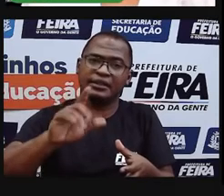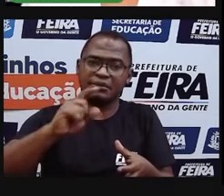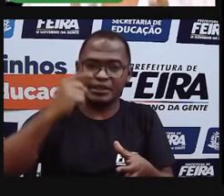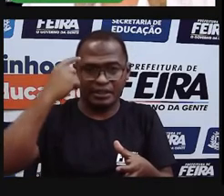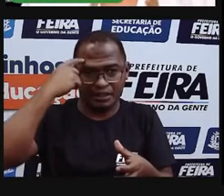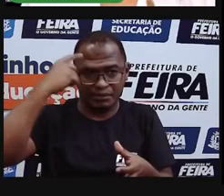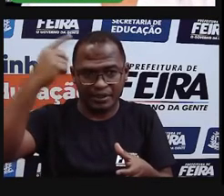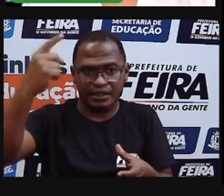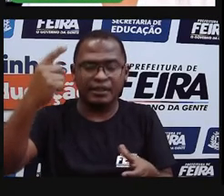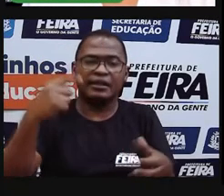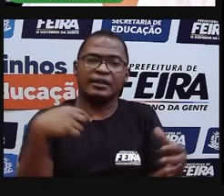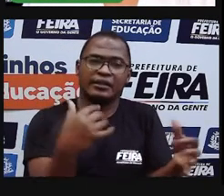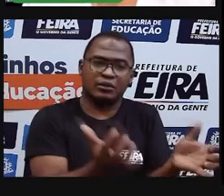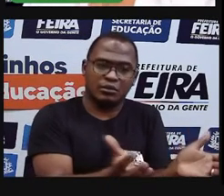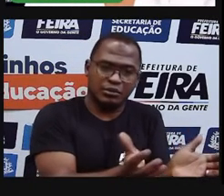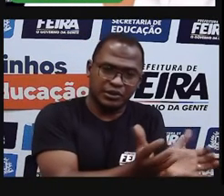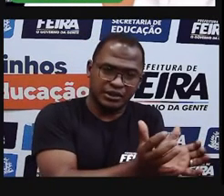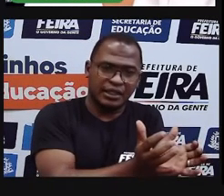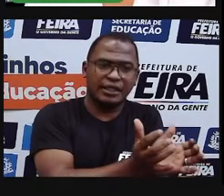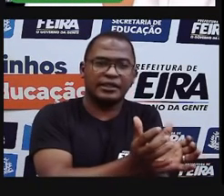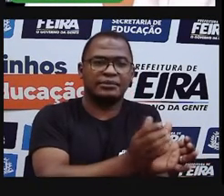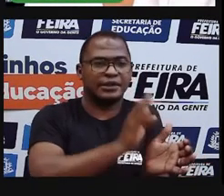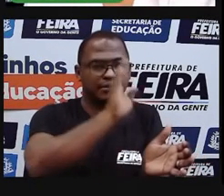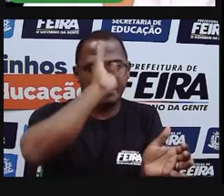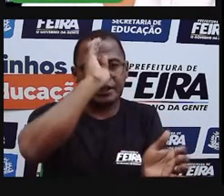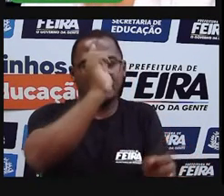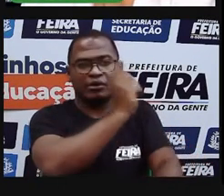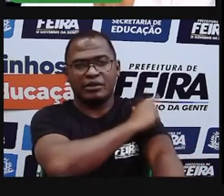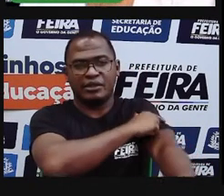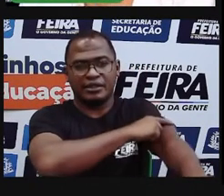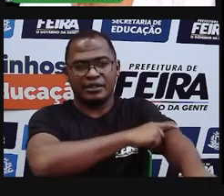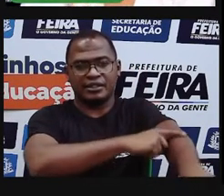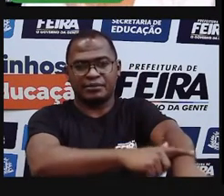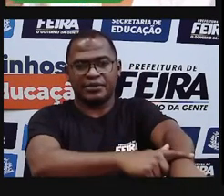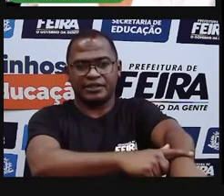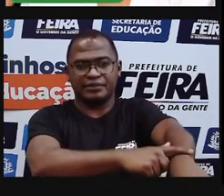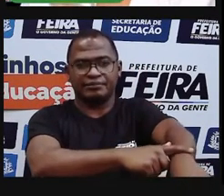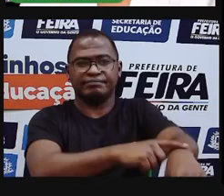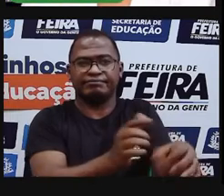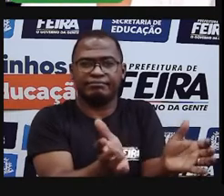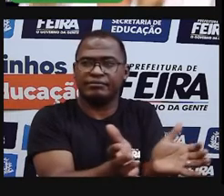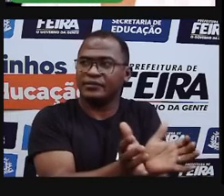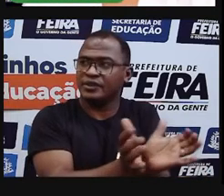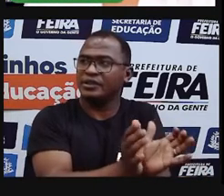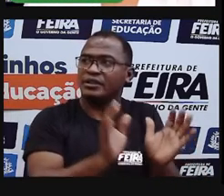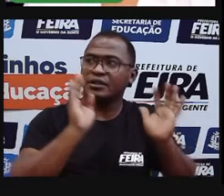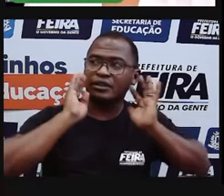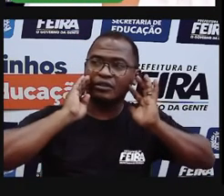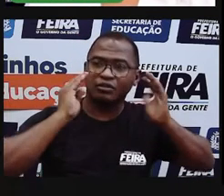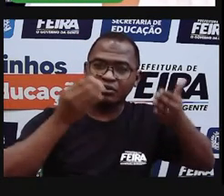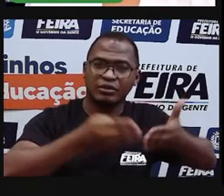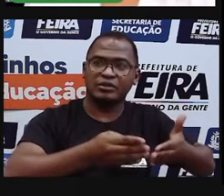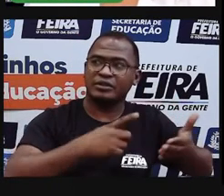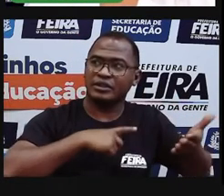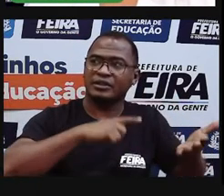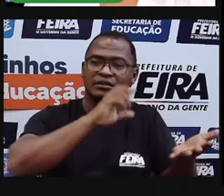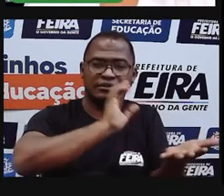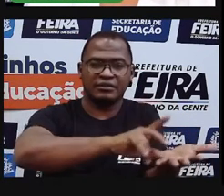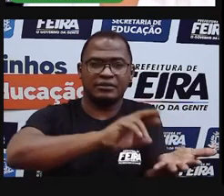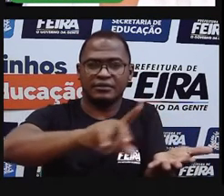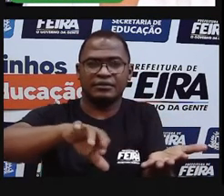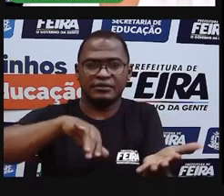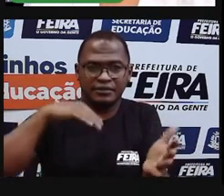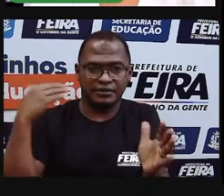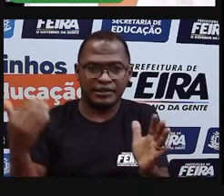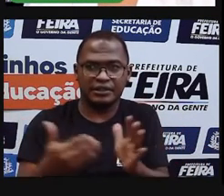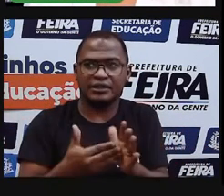tem, geralmente, um objetivo comum naquela comunidade, né? Então, a gente está buscando algo. Por isso que a gente está ali, porque a gente acredita,